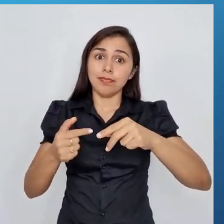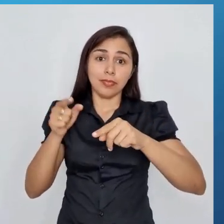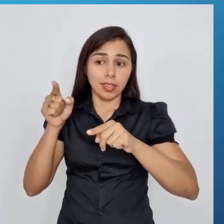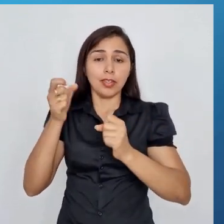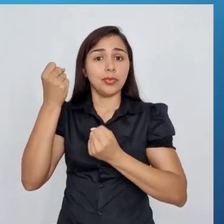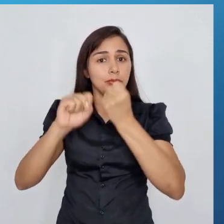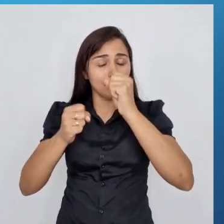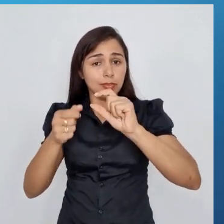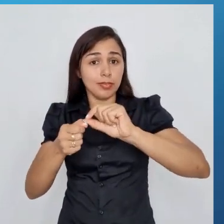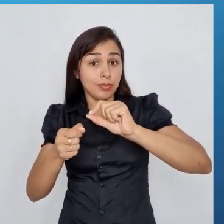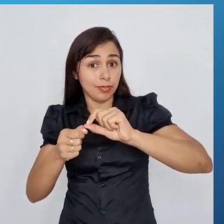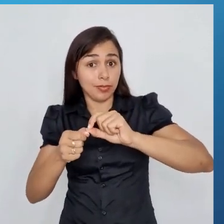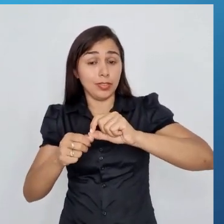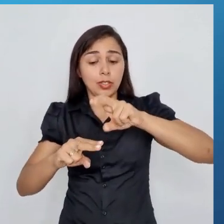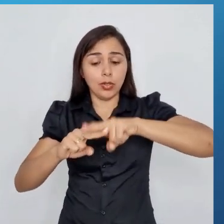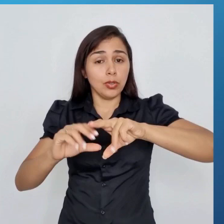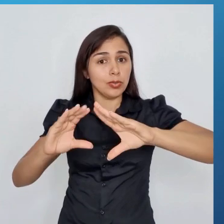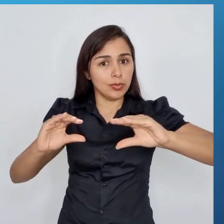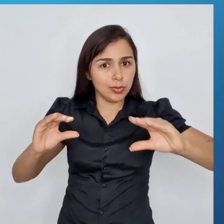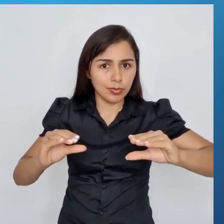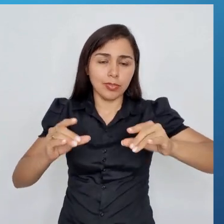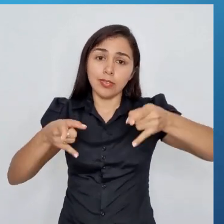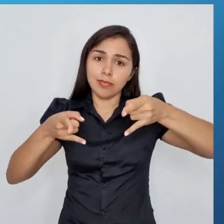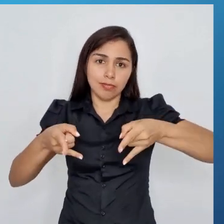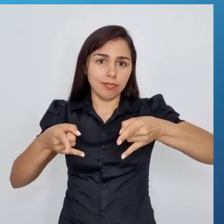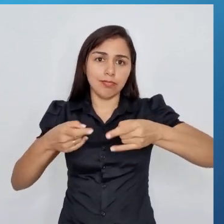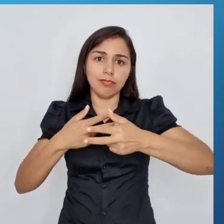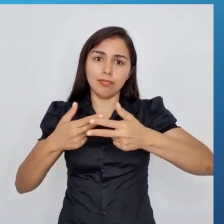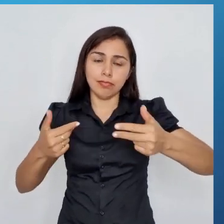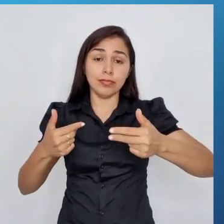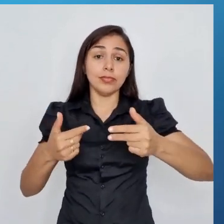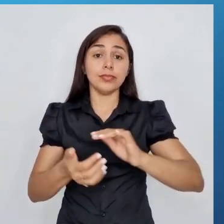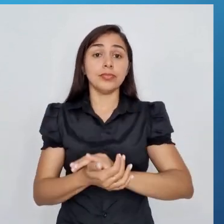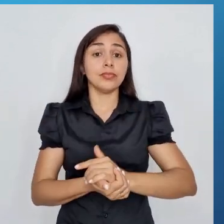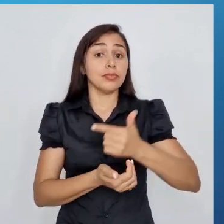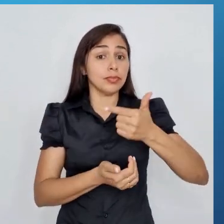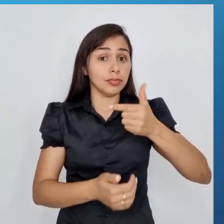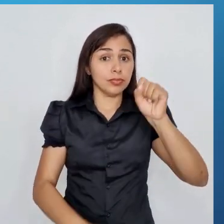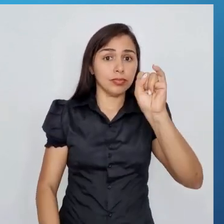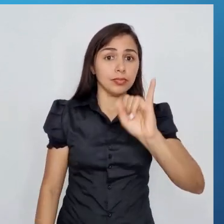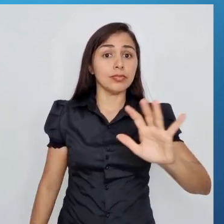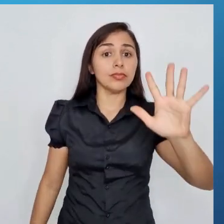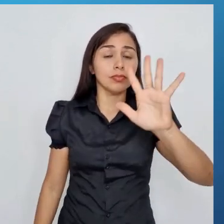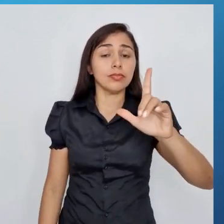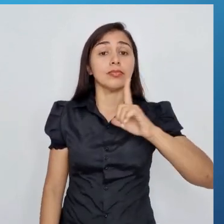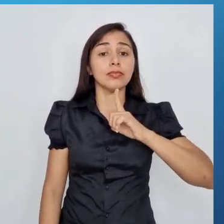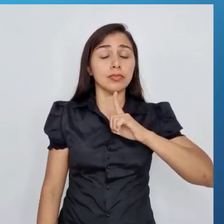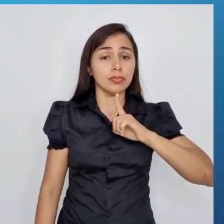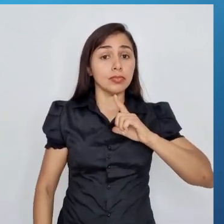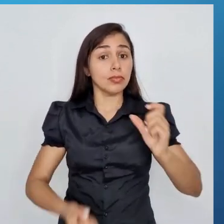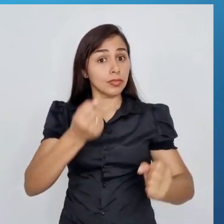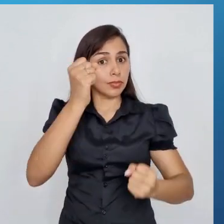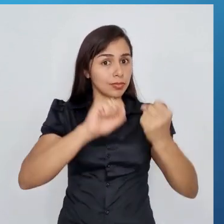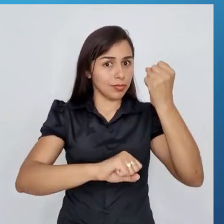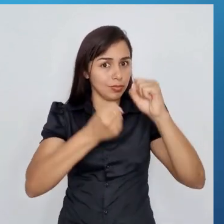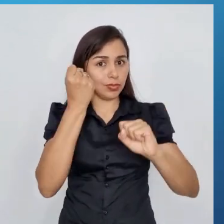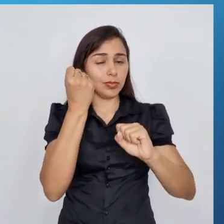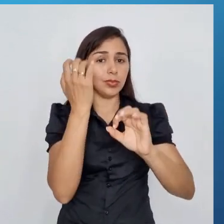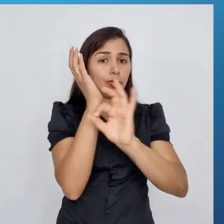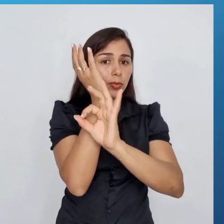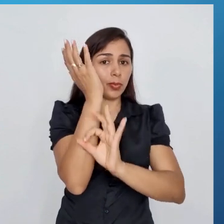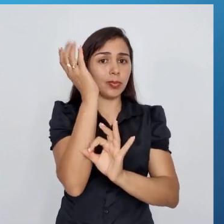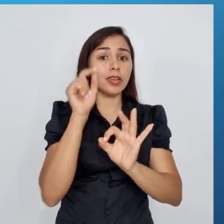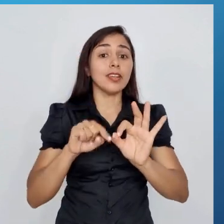camas. Nessa segunda imagem, a gente tem uma indústria de celulose, que